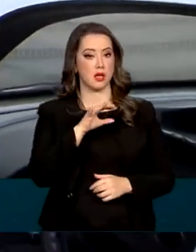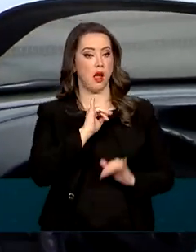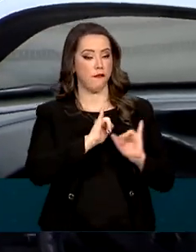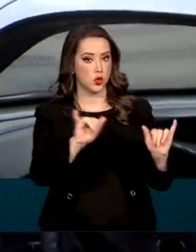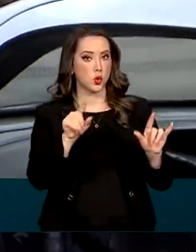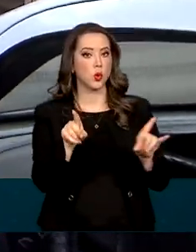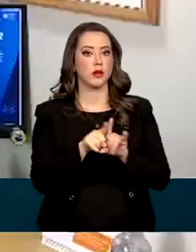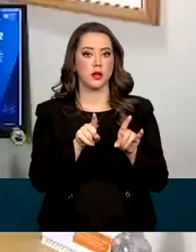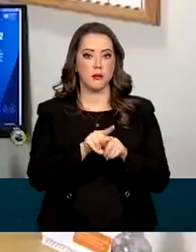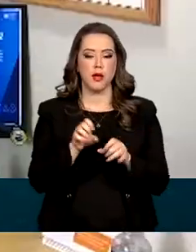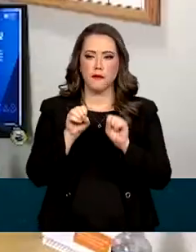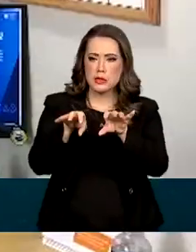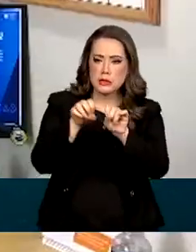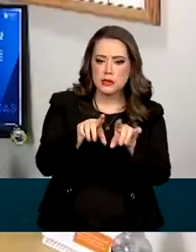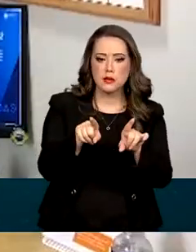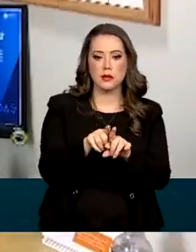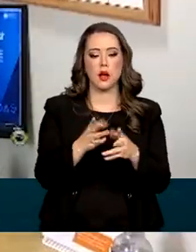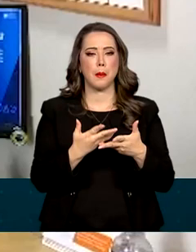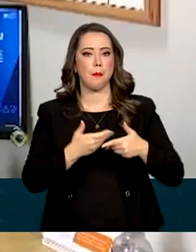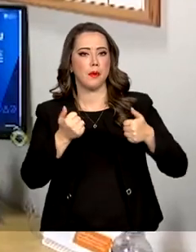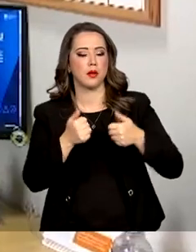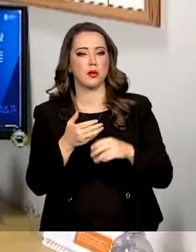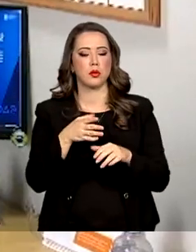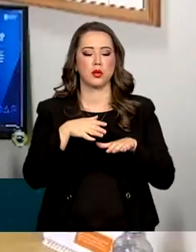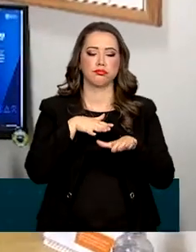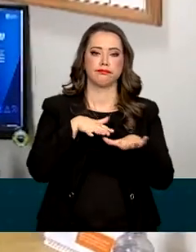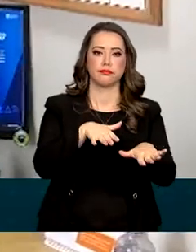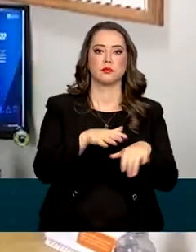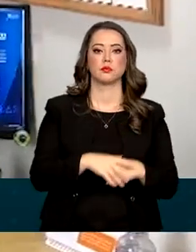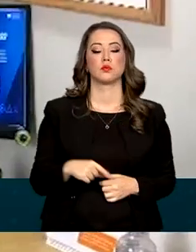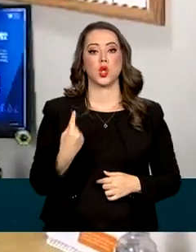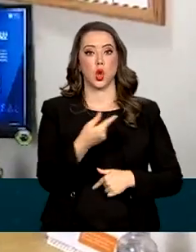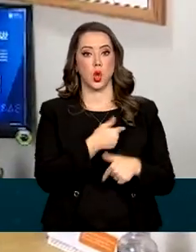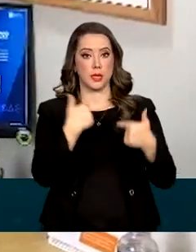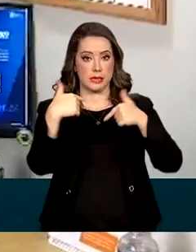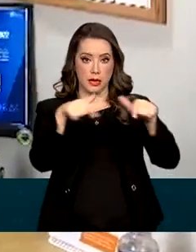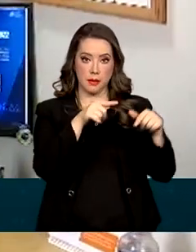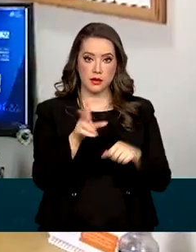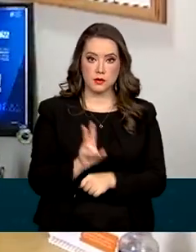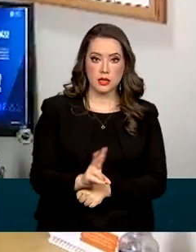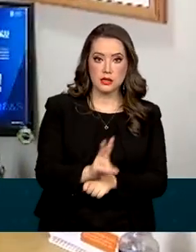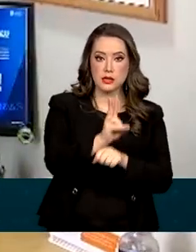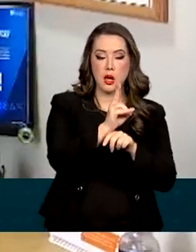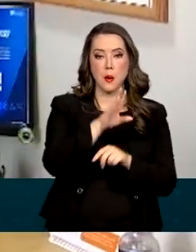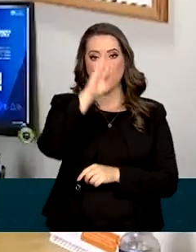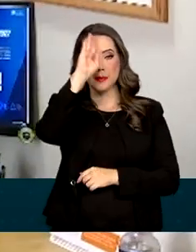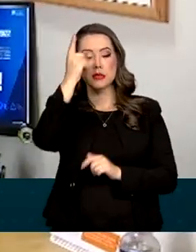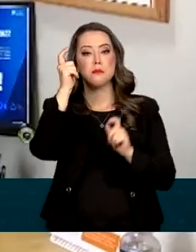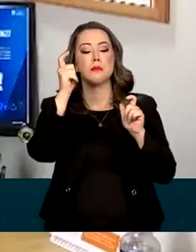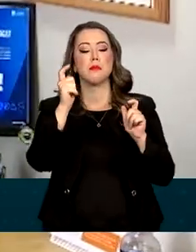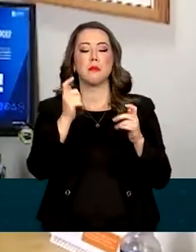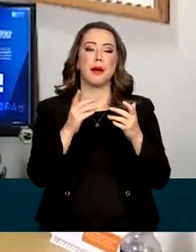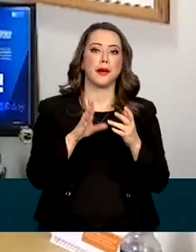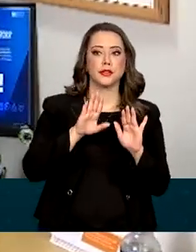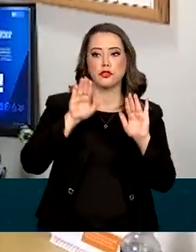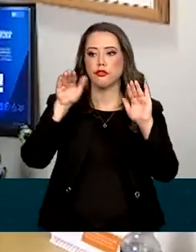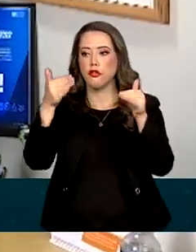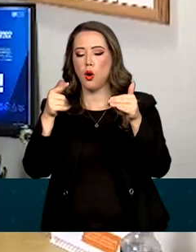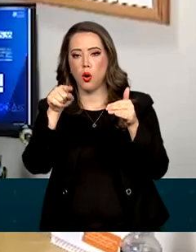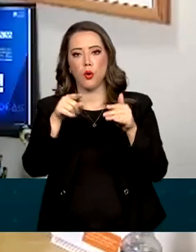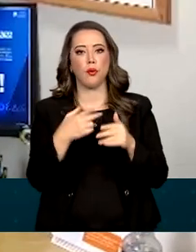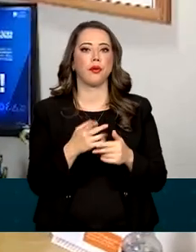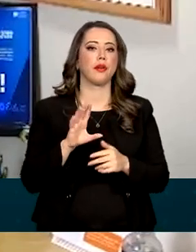práticas no trânsito. Nas atividades de fiscalização, daremos ênfase às principais condutas ligadas a